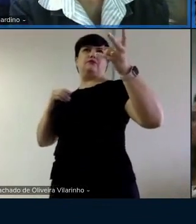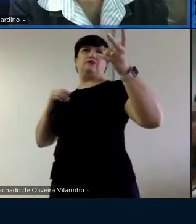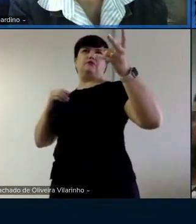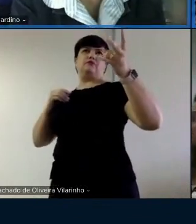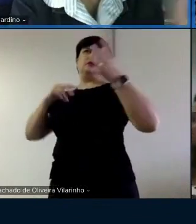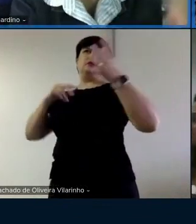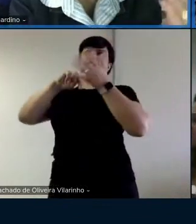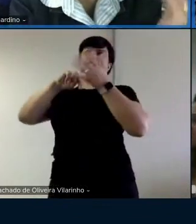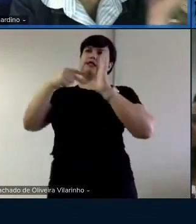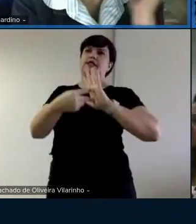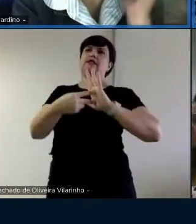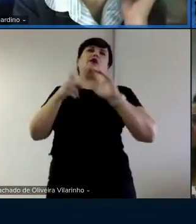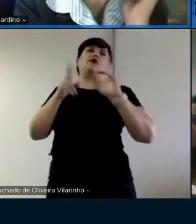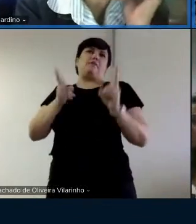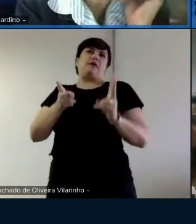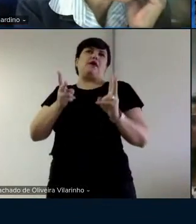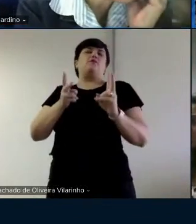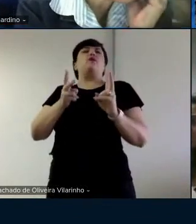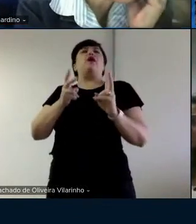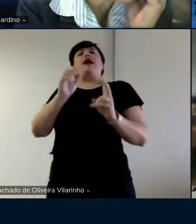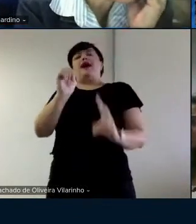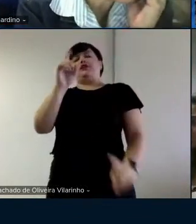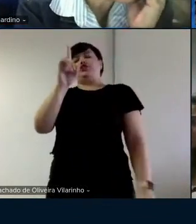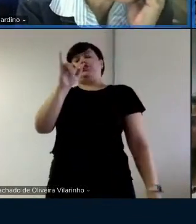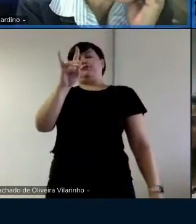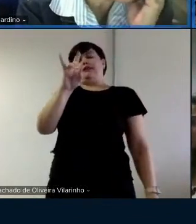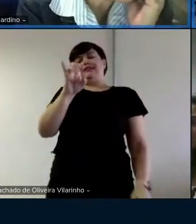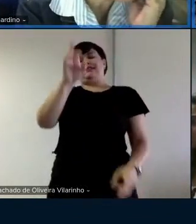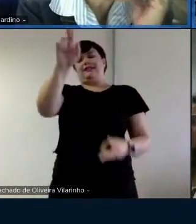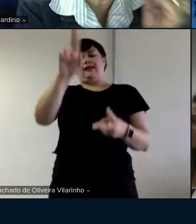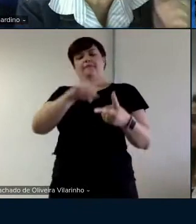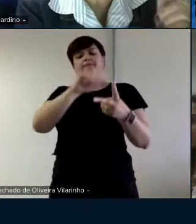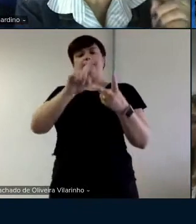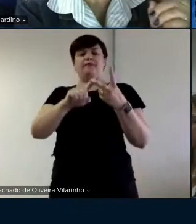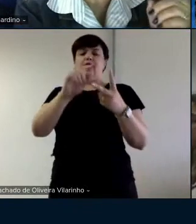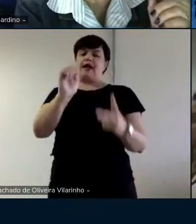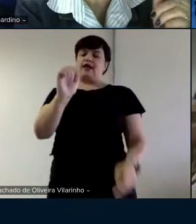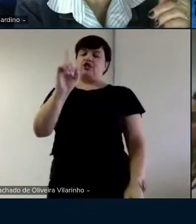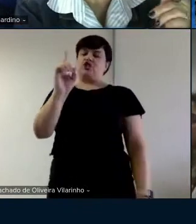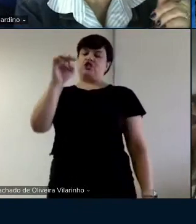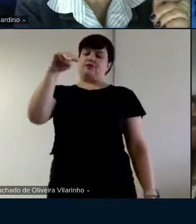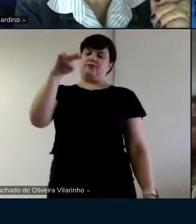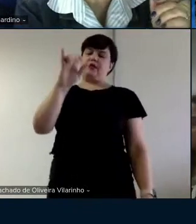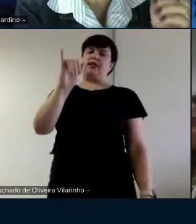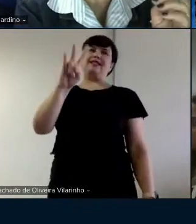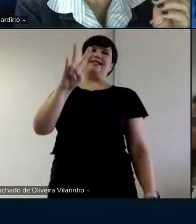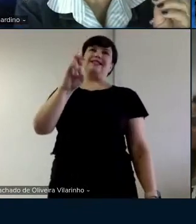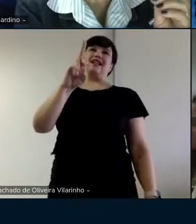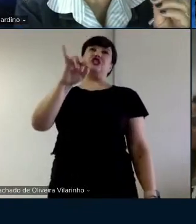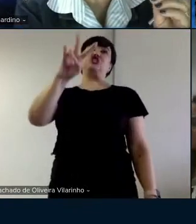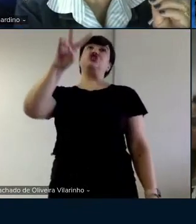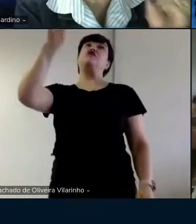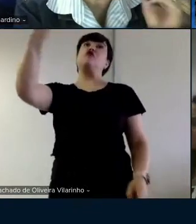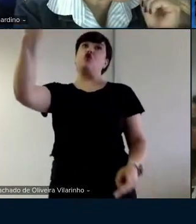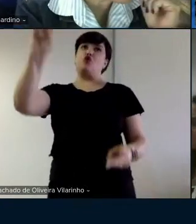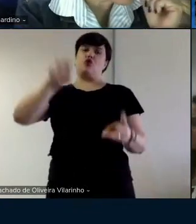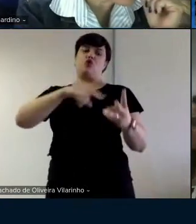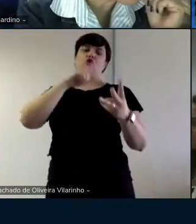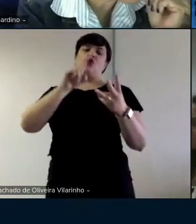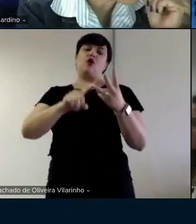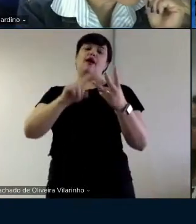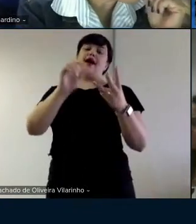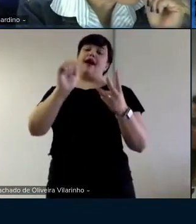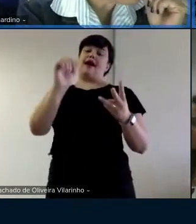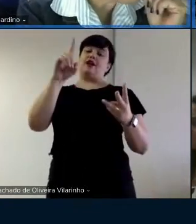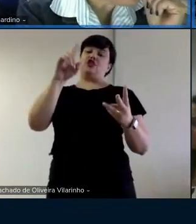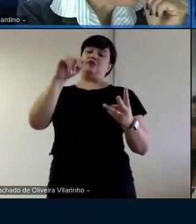significados de administrar, administrativo, etc. Então, pode ser que ele não entenda a diferença no português do significado dessas palavras.